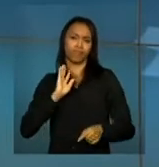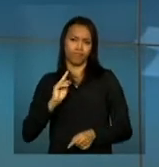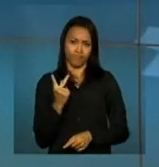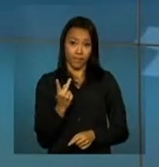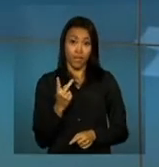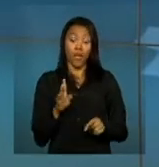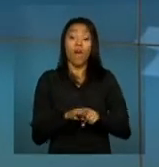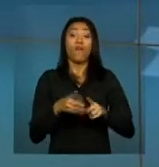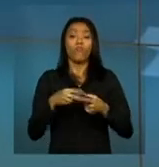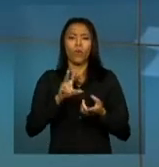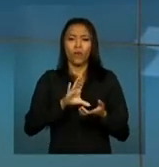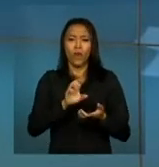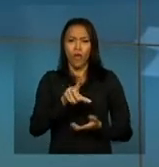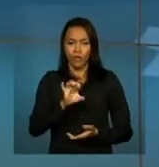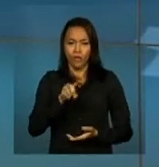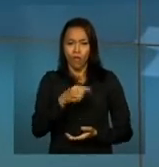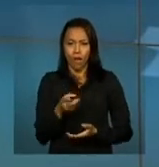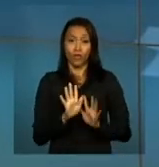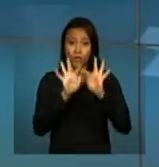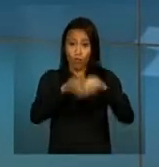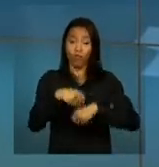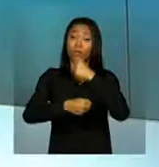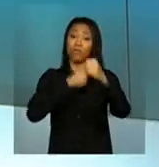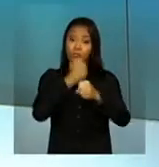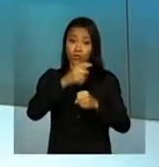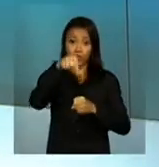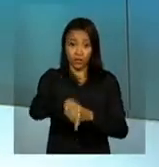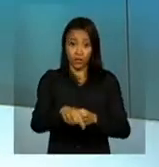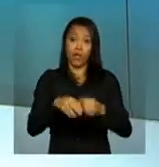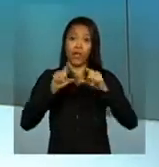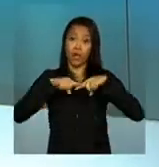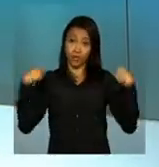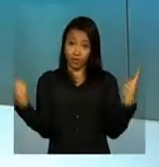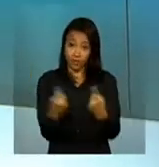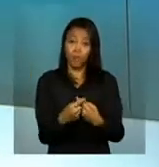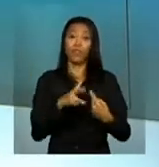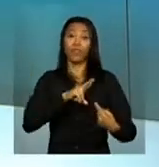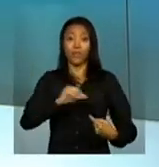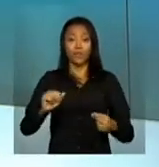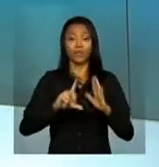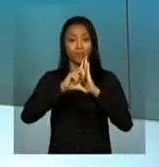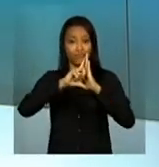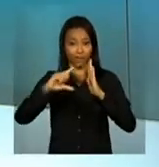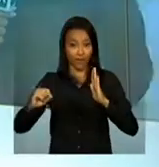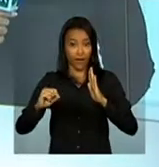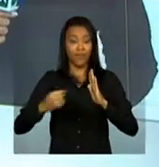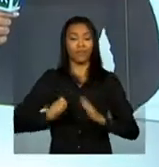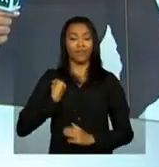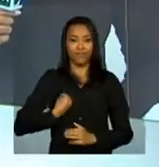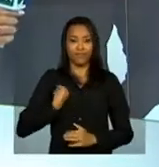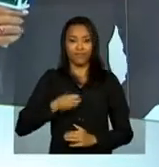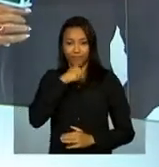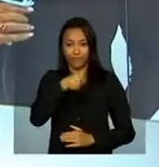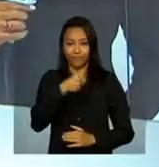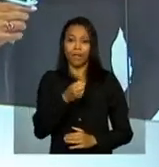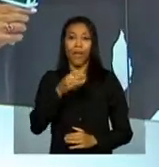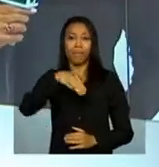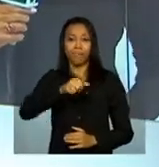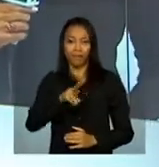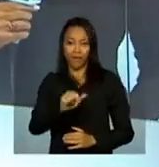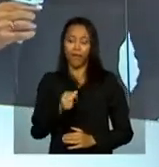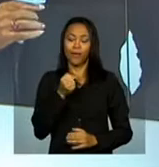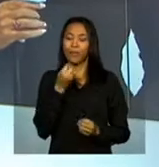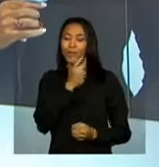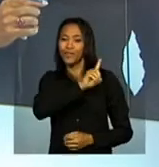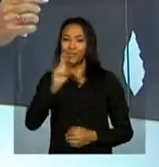leiloadas pelo governo no fim do ano passado. A cerimônia vai ser no Palácio do Planalto e lá está a repórter Mara Kenupi. Bom